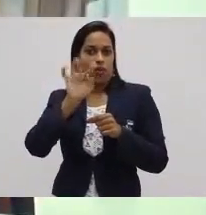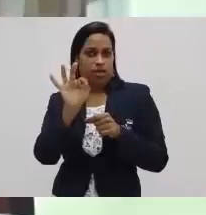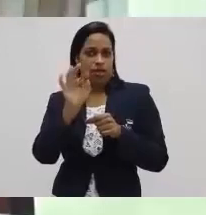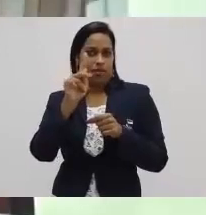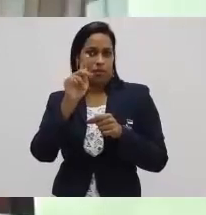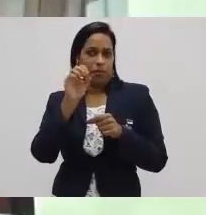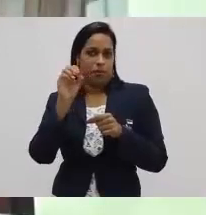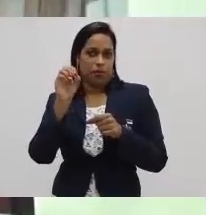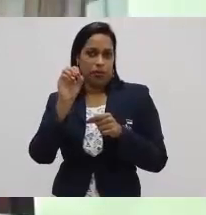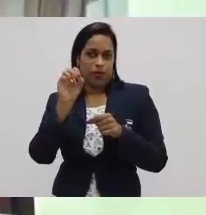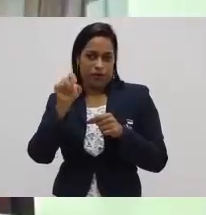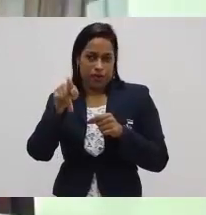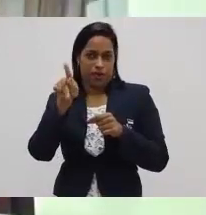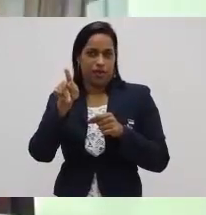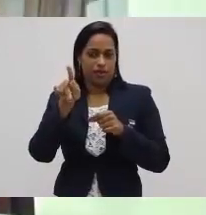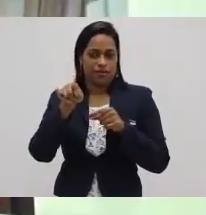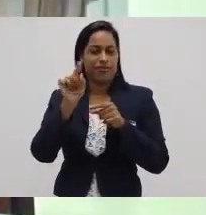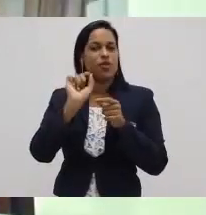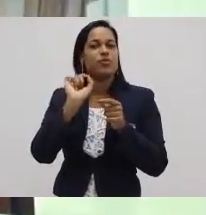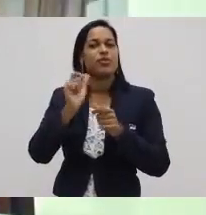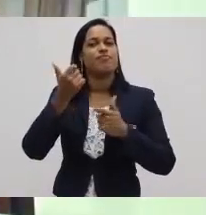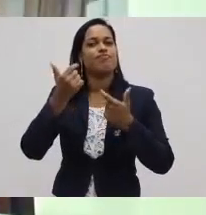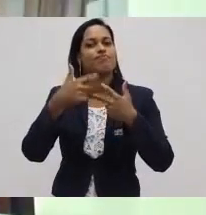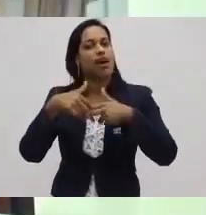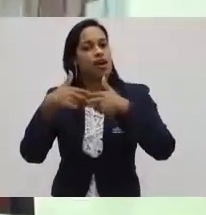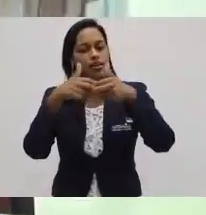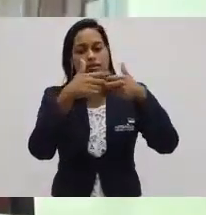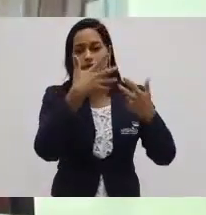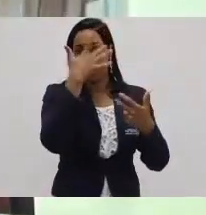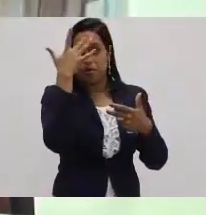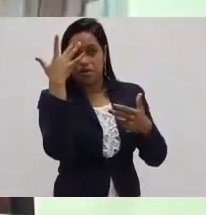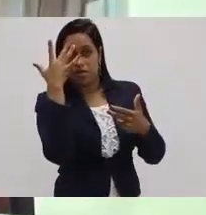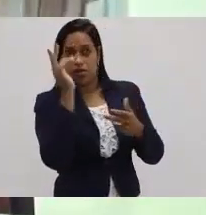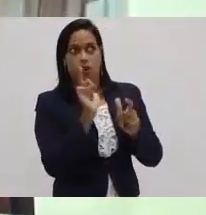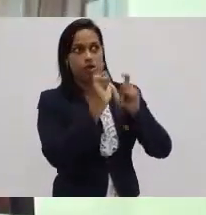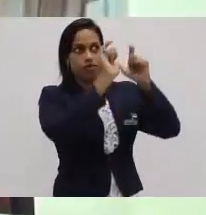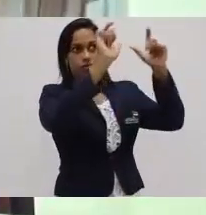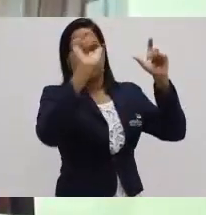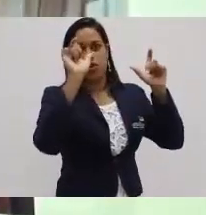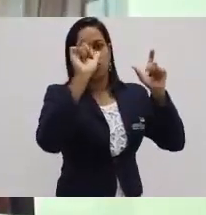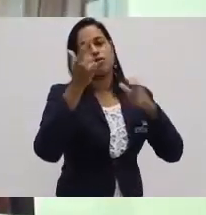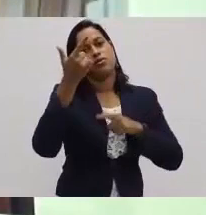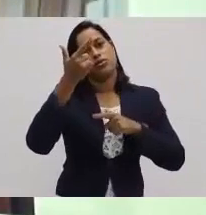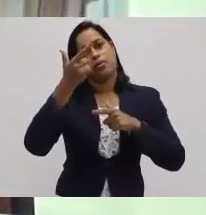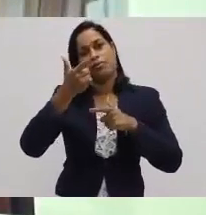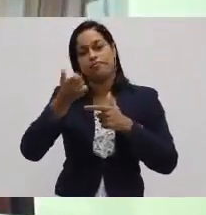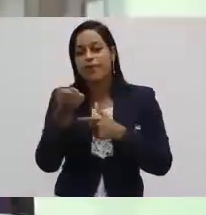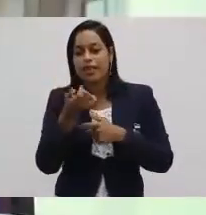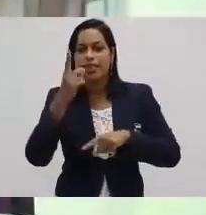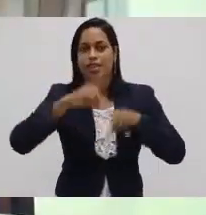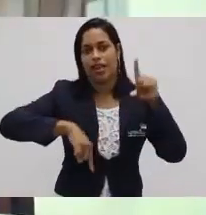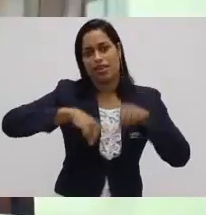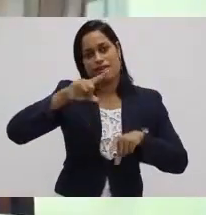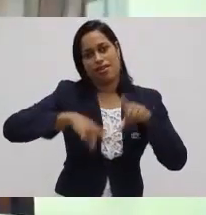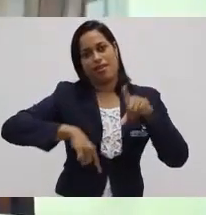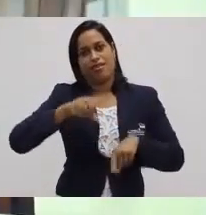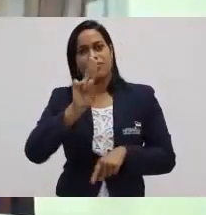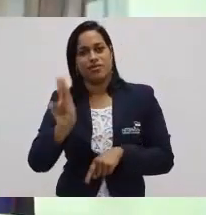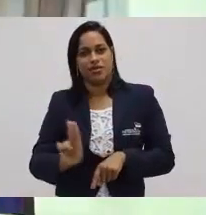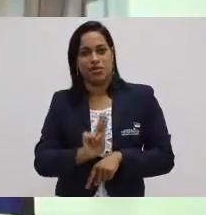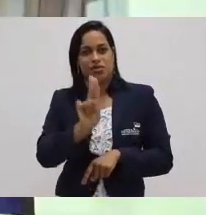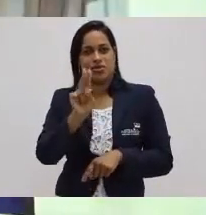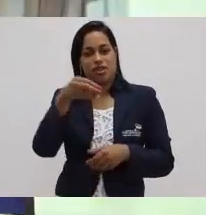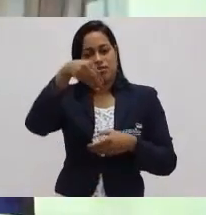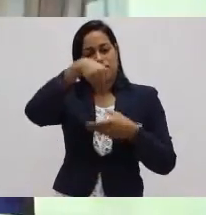por exemplo, máquinas, pessoas, rótulos, materiais que são usados para serem inseridos